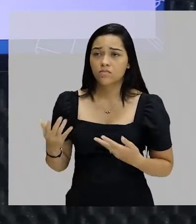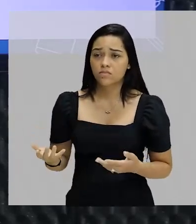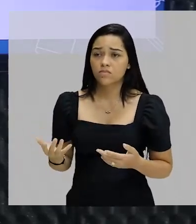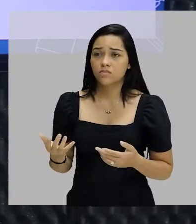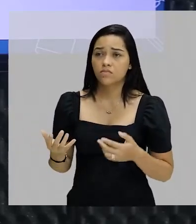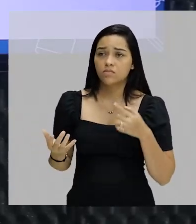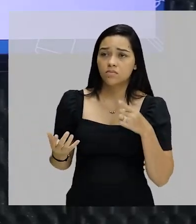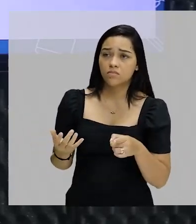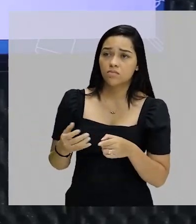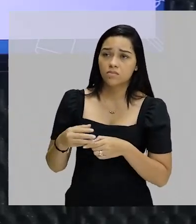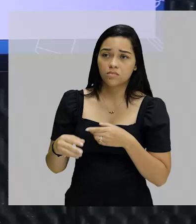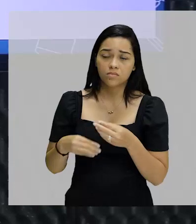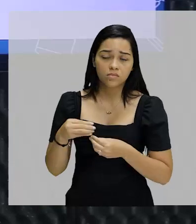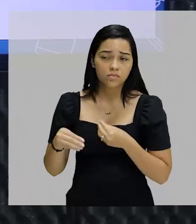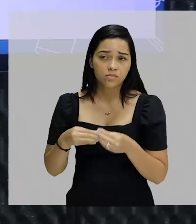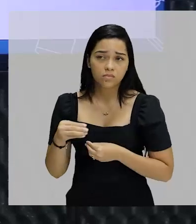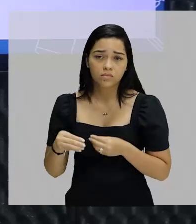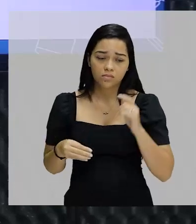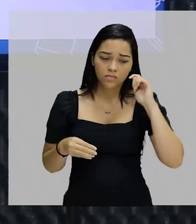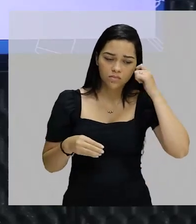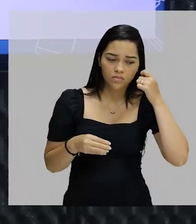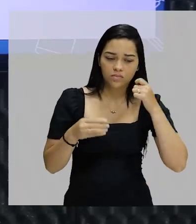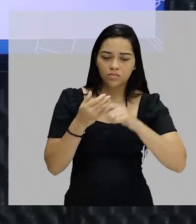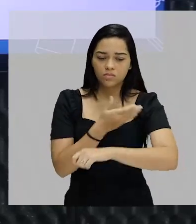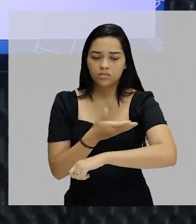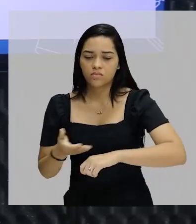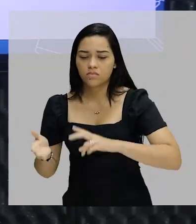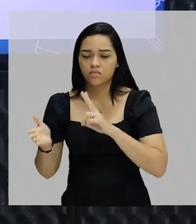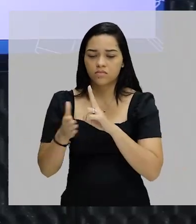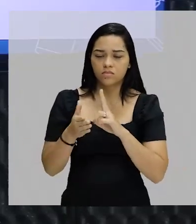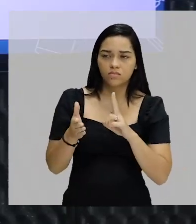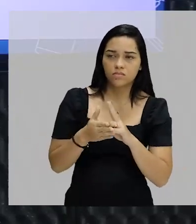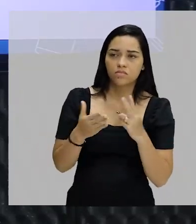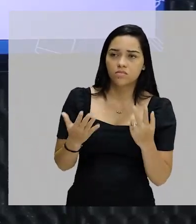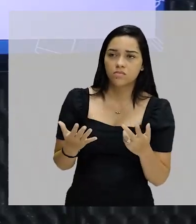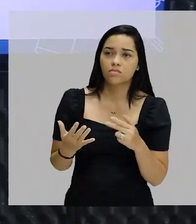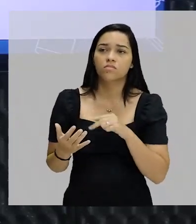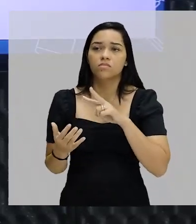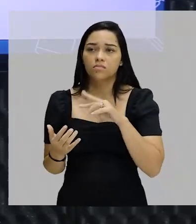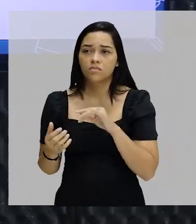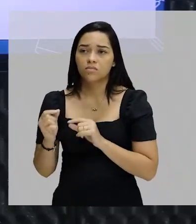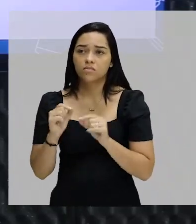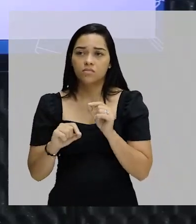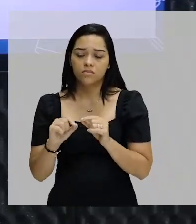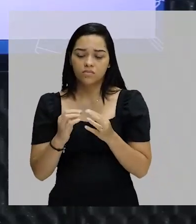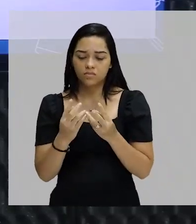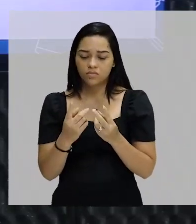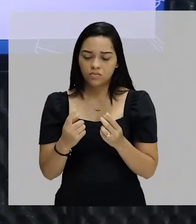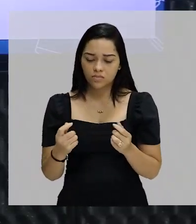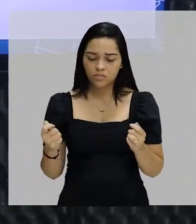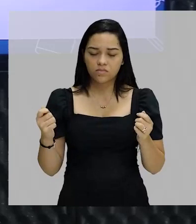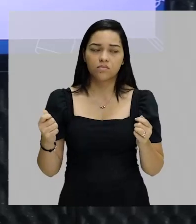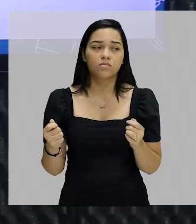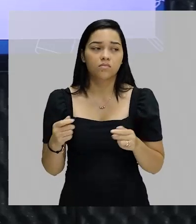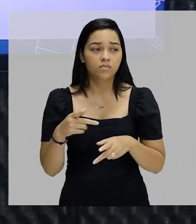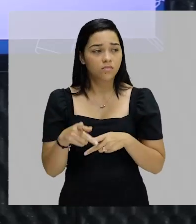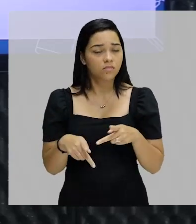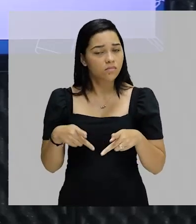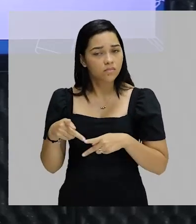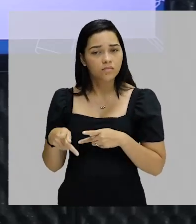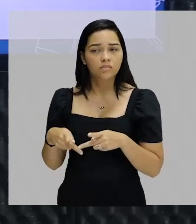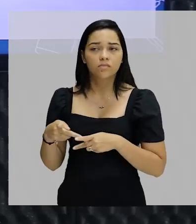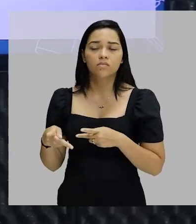E quando você mistura o negro com o branco, com o índio e tal, então isso vai degenerando a população.